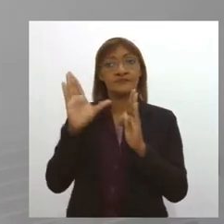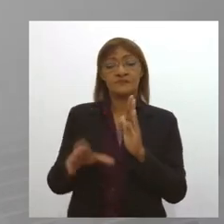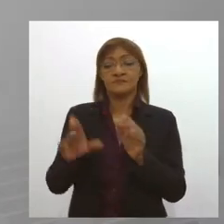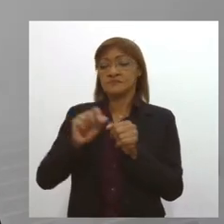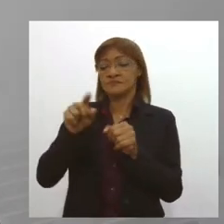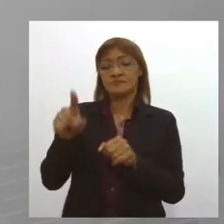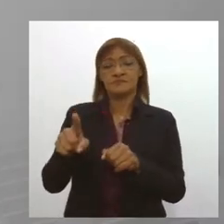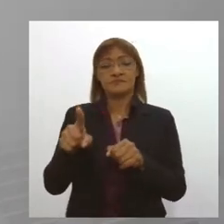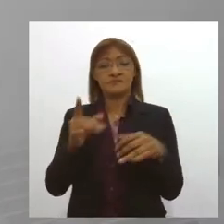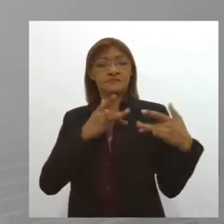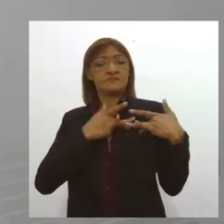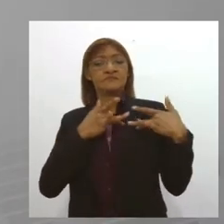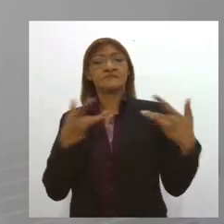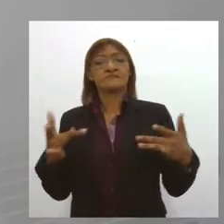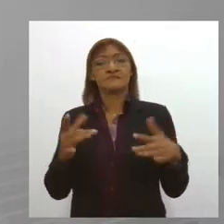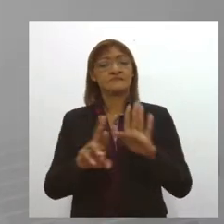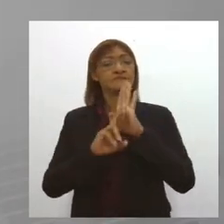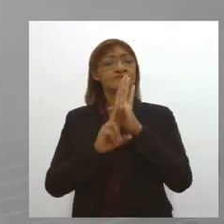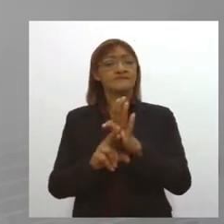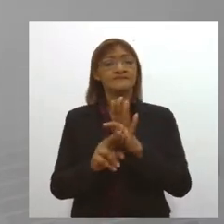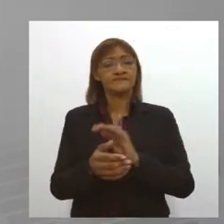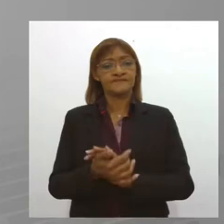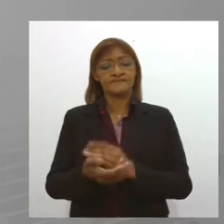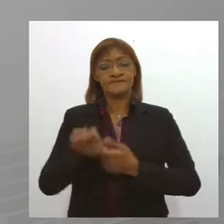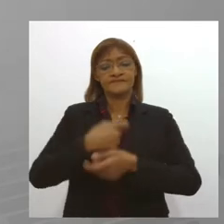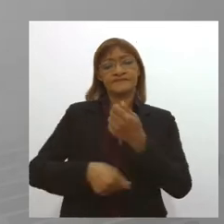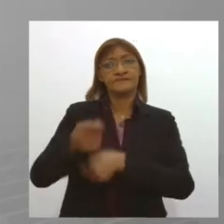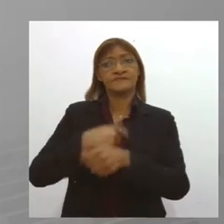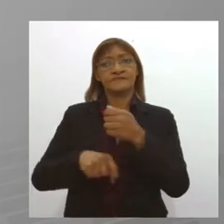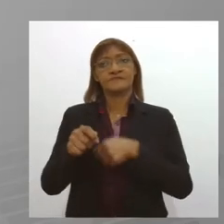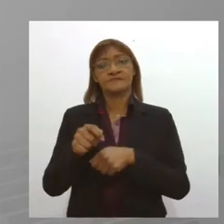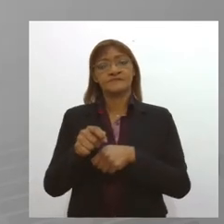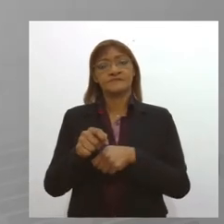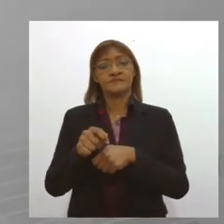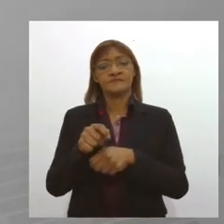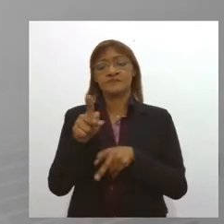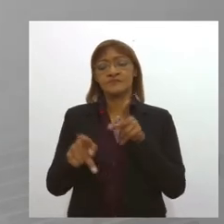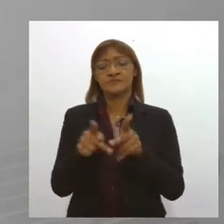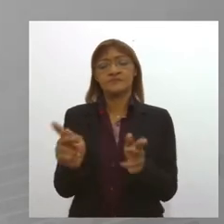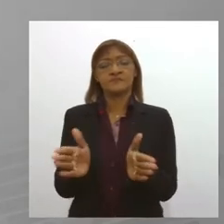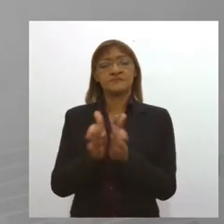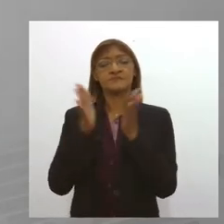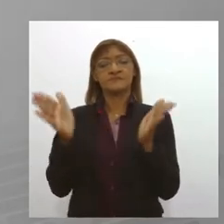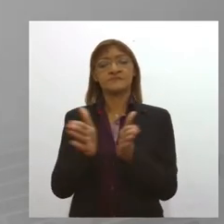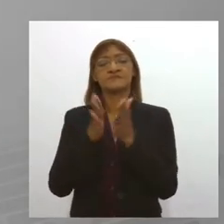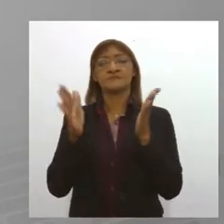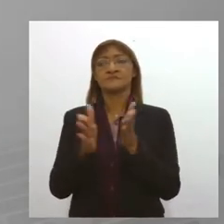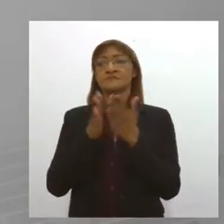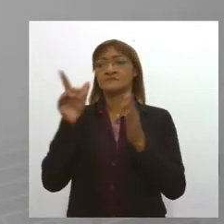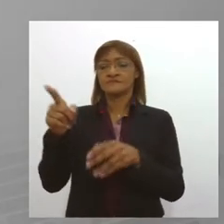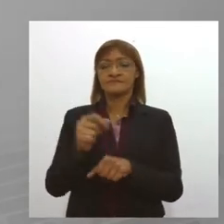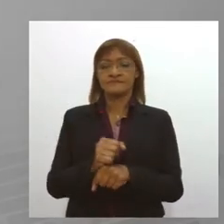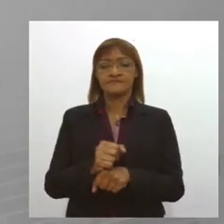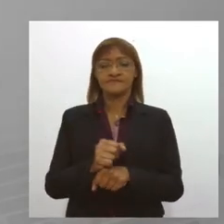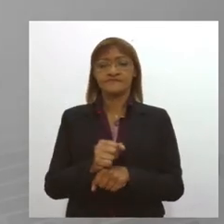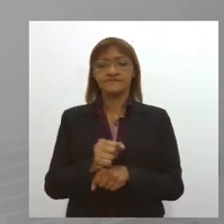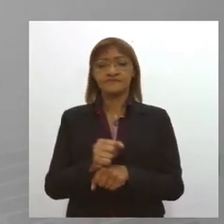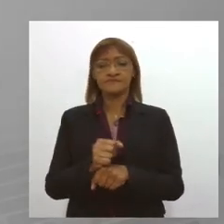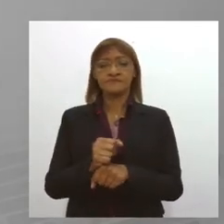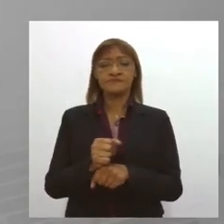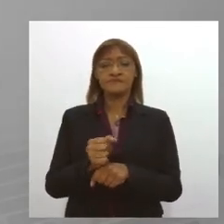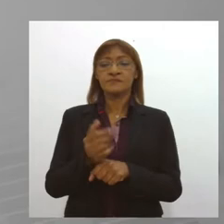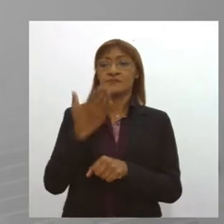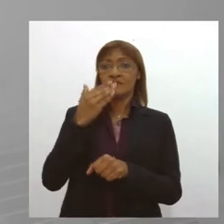porque ela representa a economia daqueles mais pobres que geram e produzem farinha para o consumo e para a venda